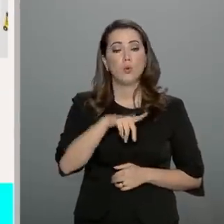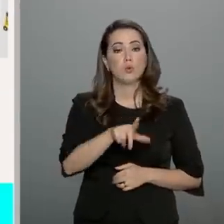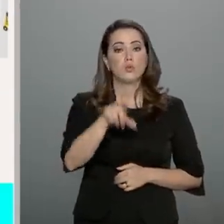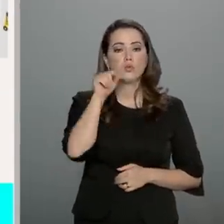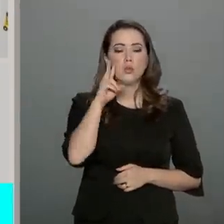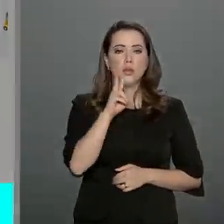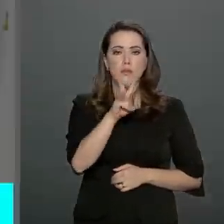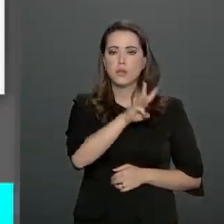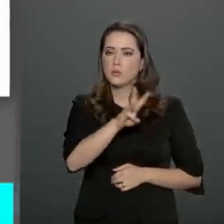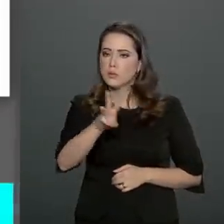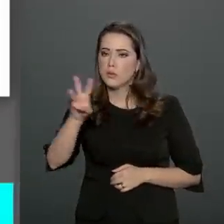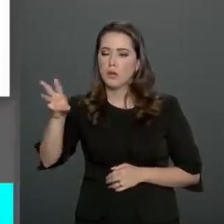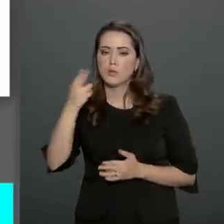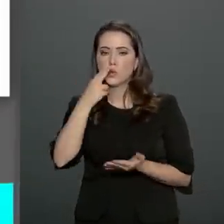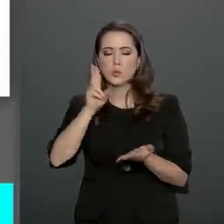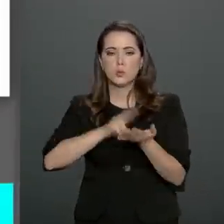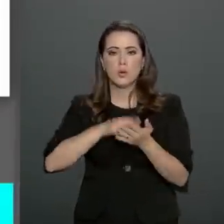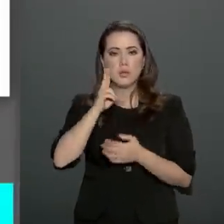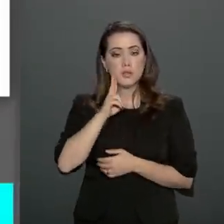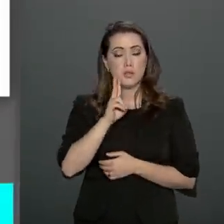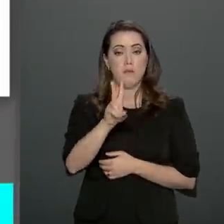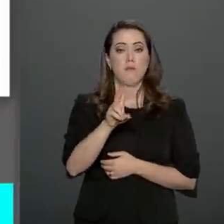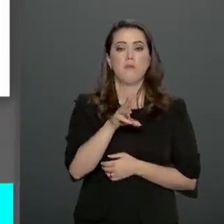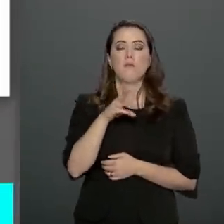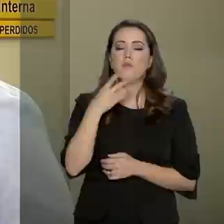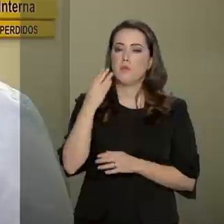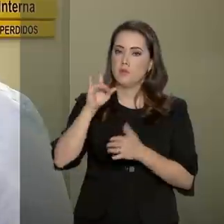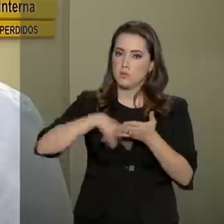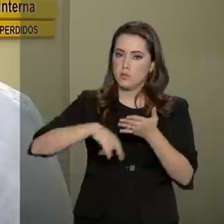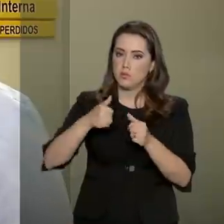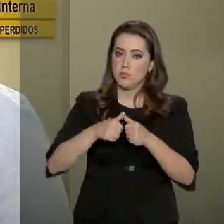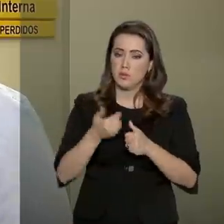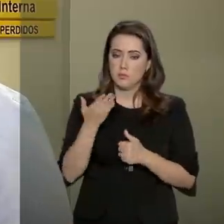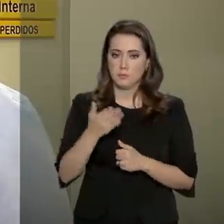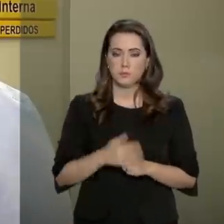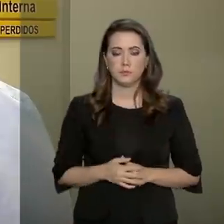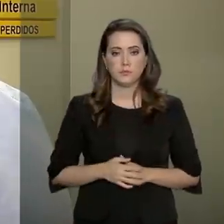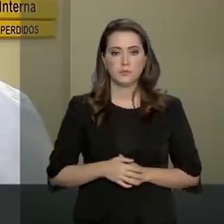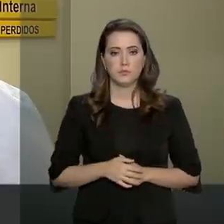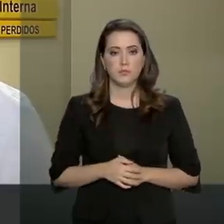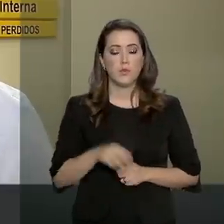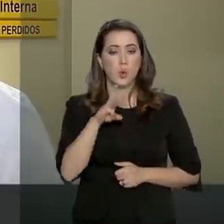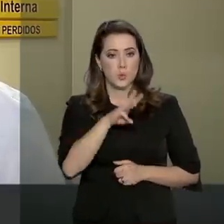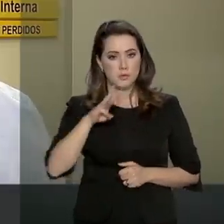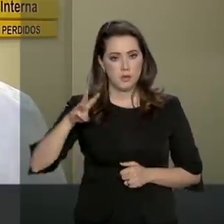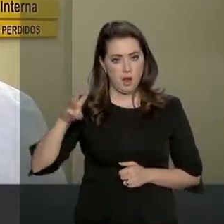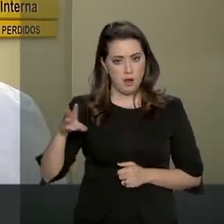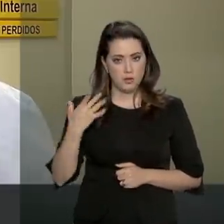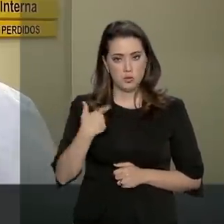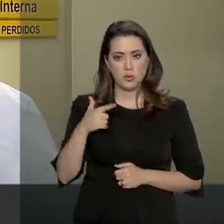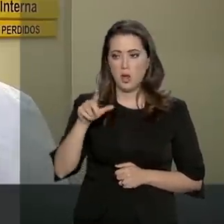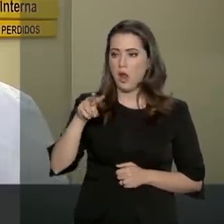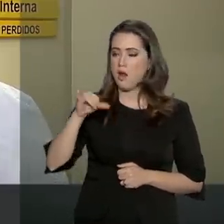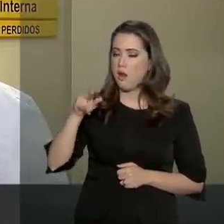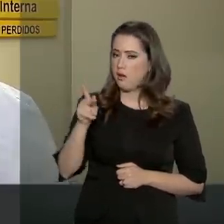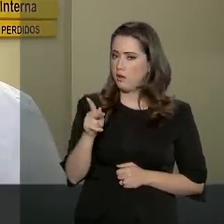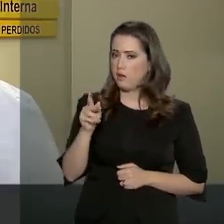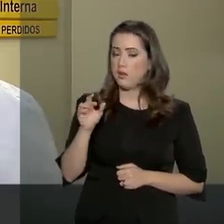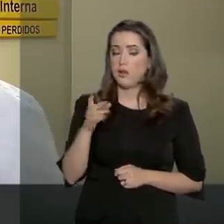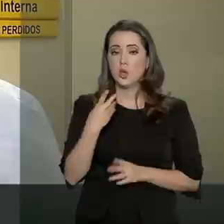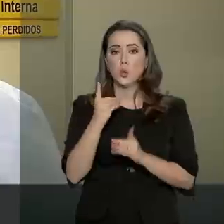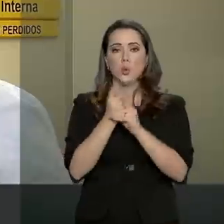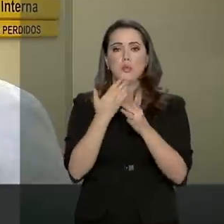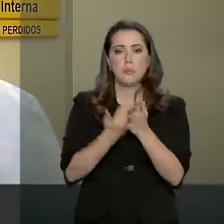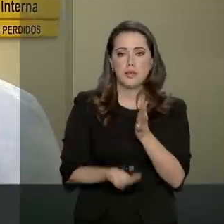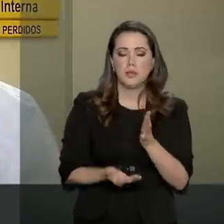acessar o site dos Correios e conferir se o documento está lá. No site dos Correios, correios.com.br, no link achados e perdidos,